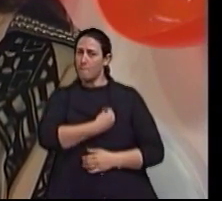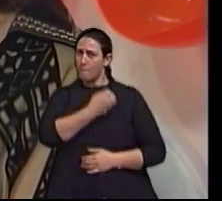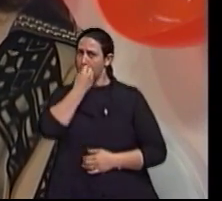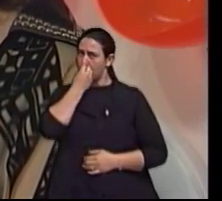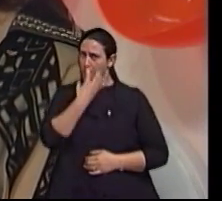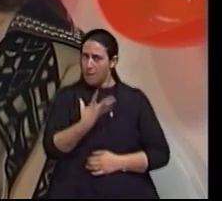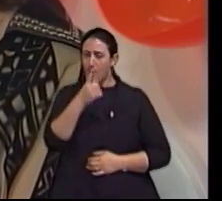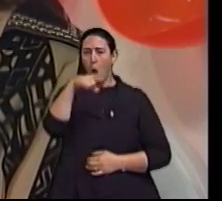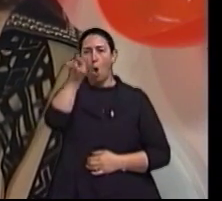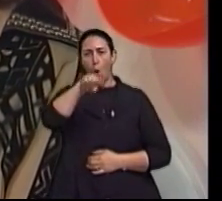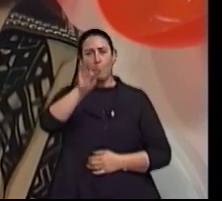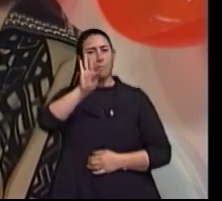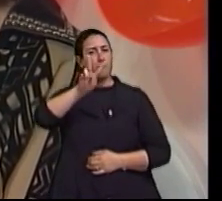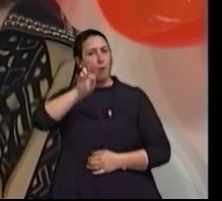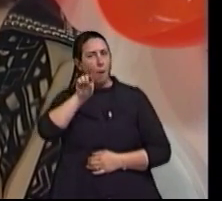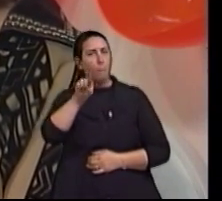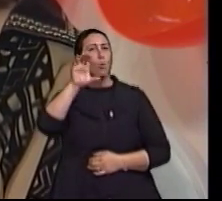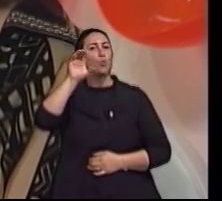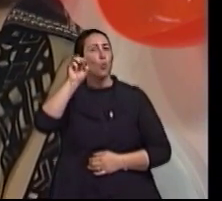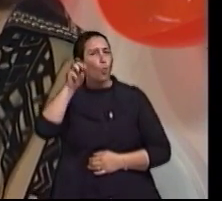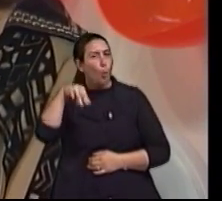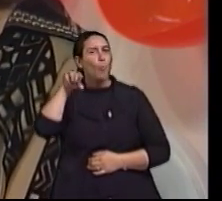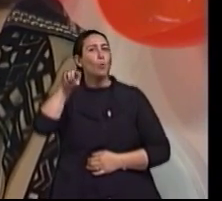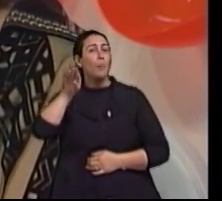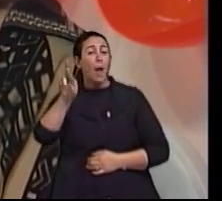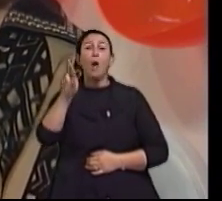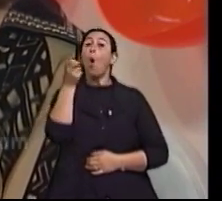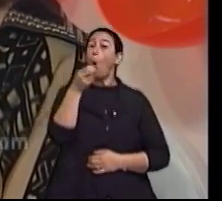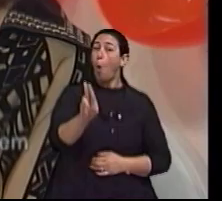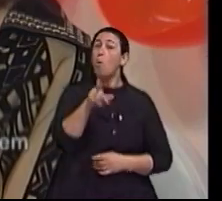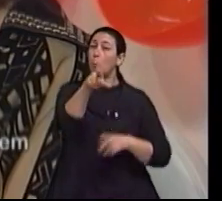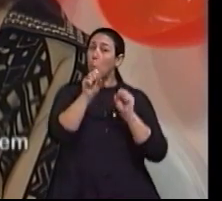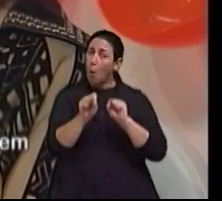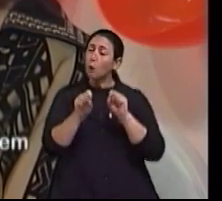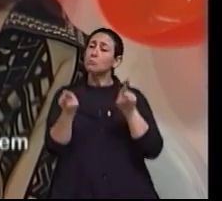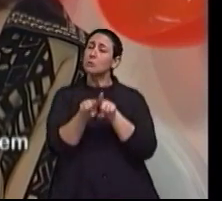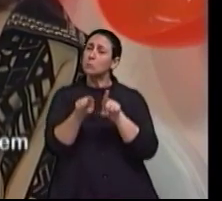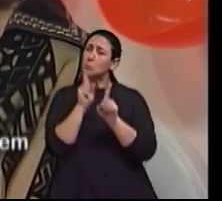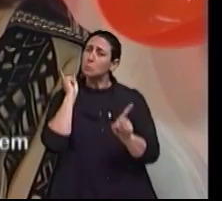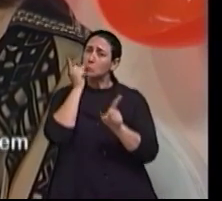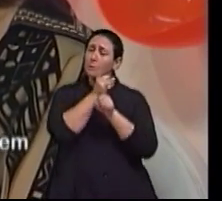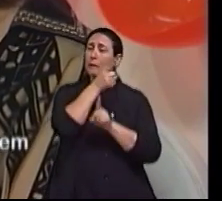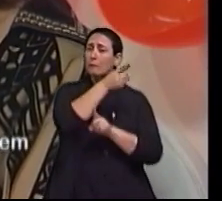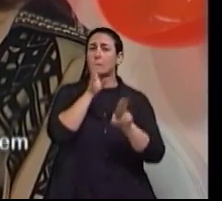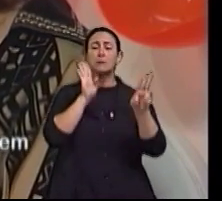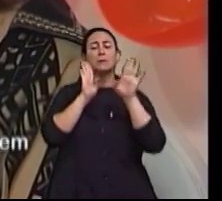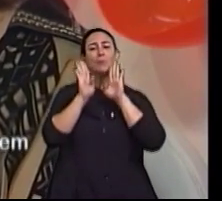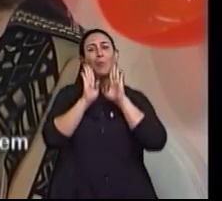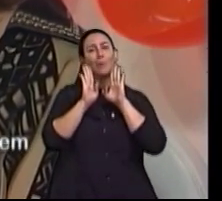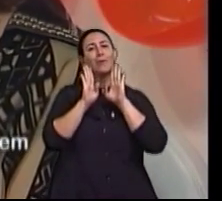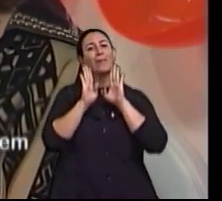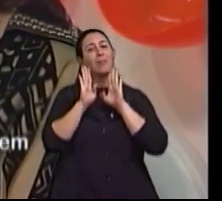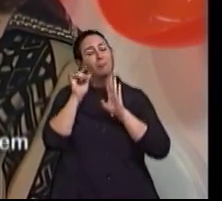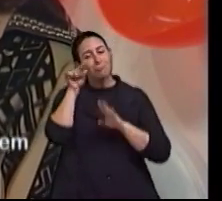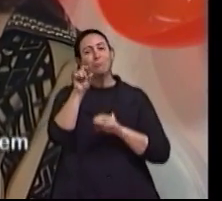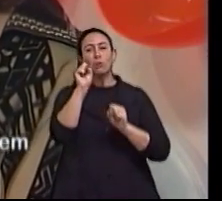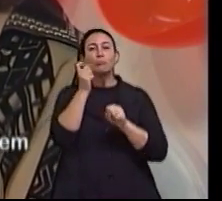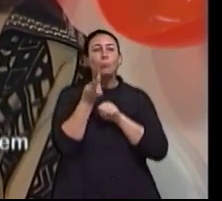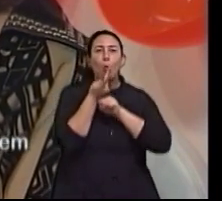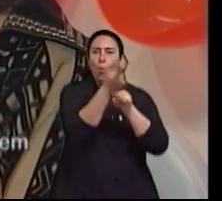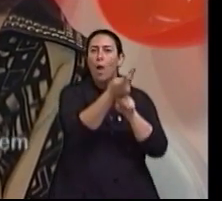.tv.com.br, mas também pode nos encontrar lá no facebook.com.br